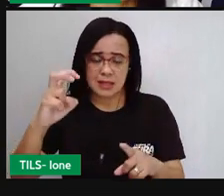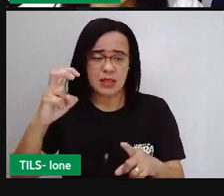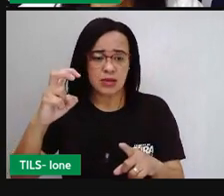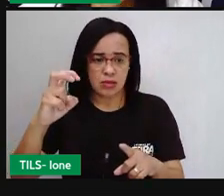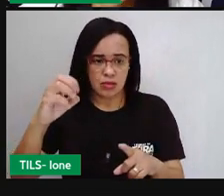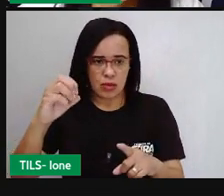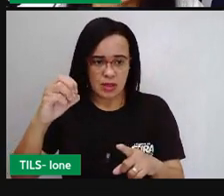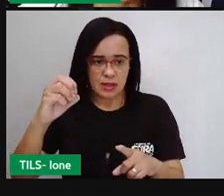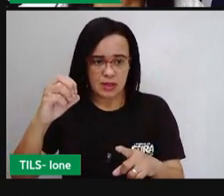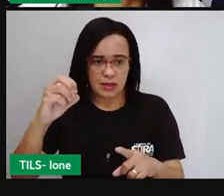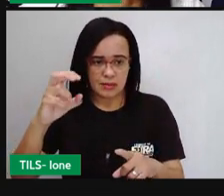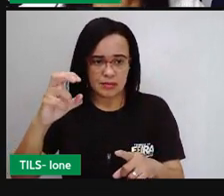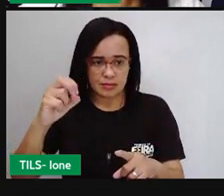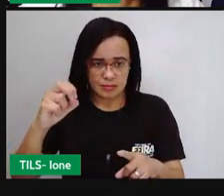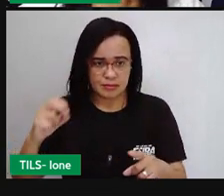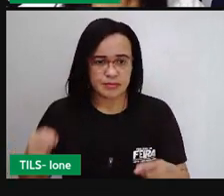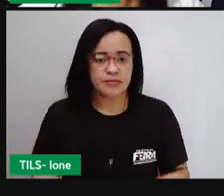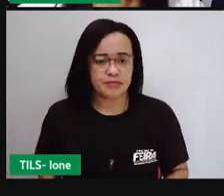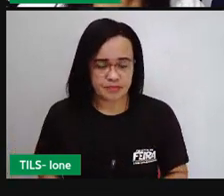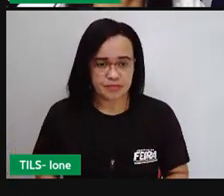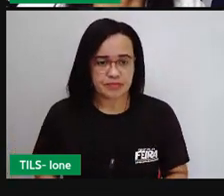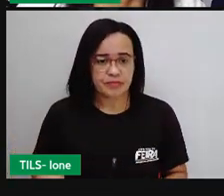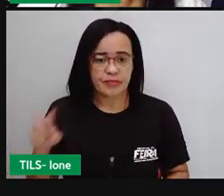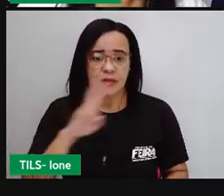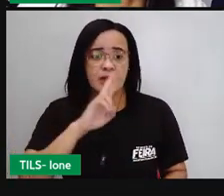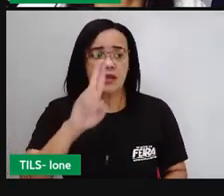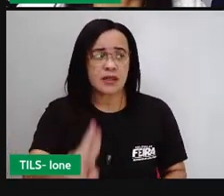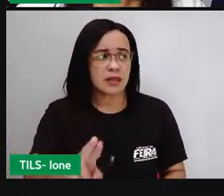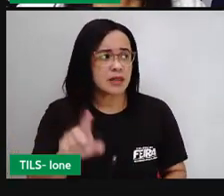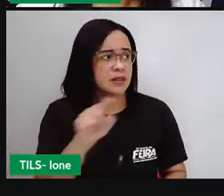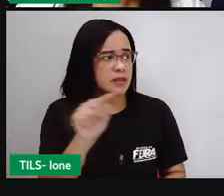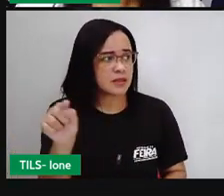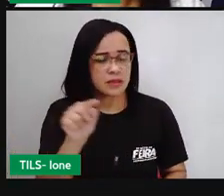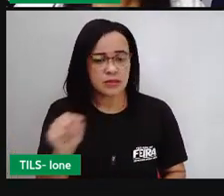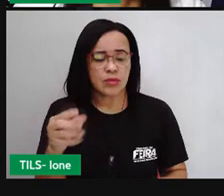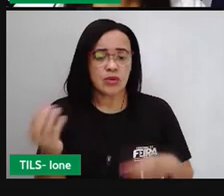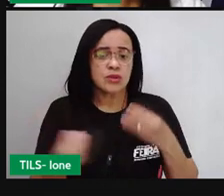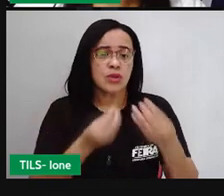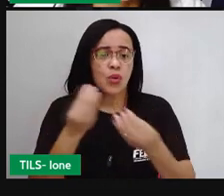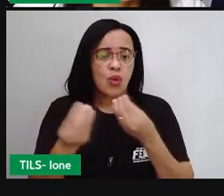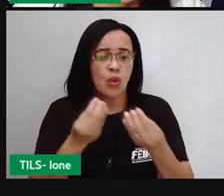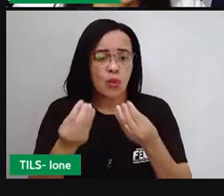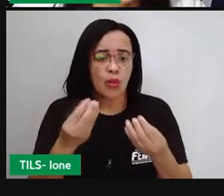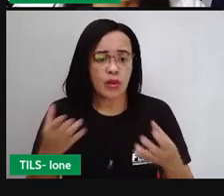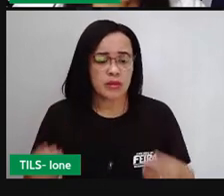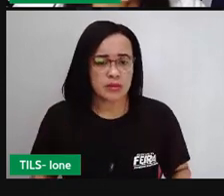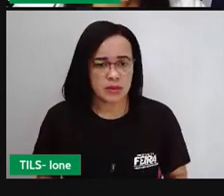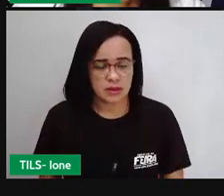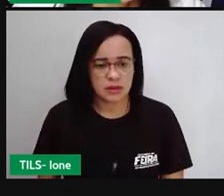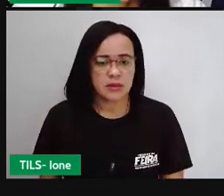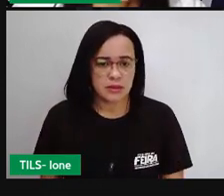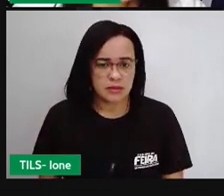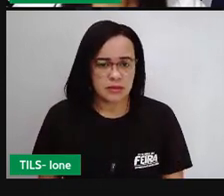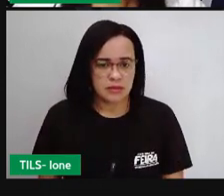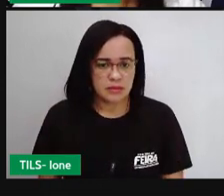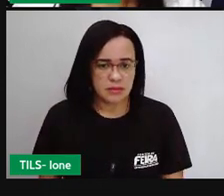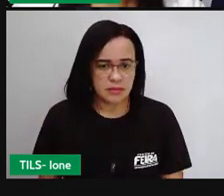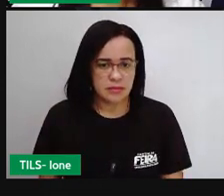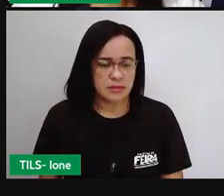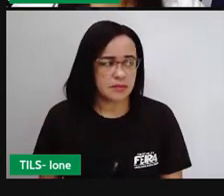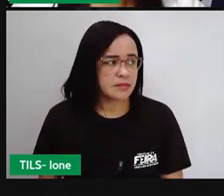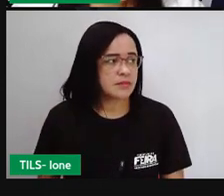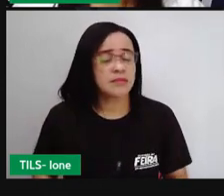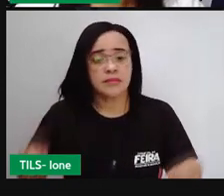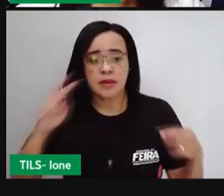50. E a PRO colocou aí a continha, não é? Com o algoritmo aqui, para a gente